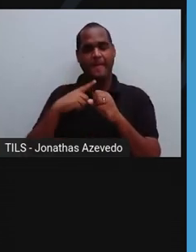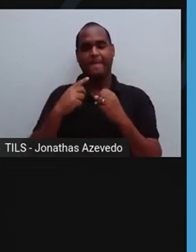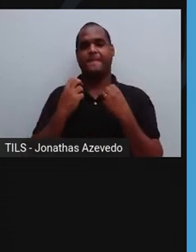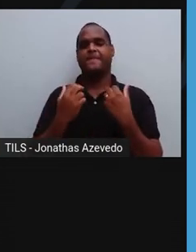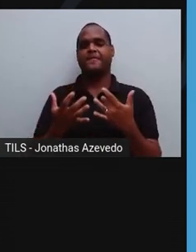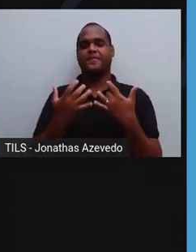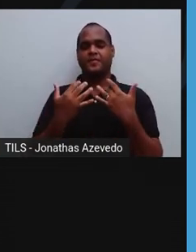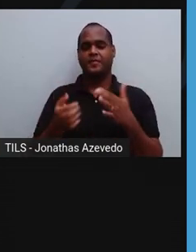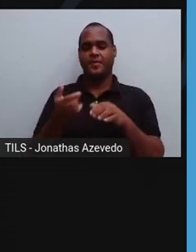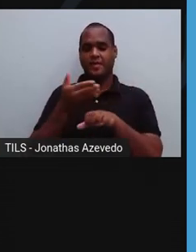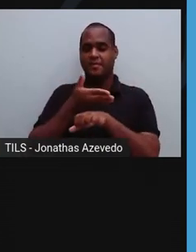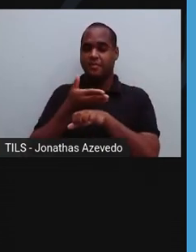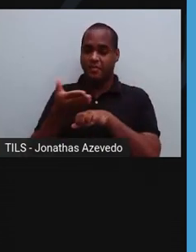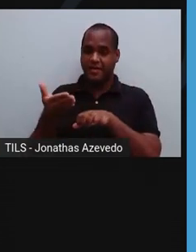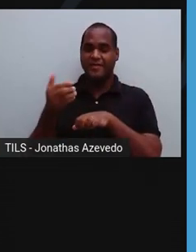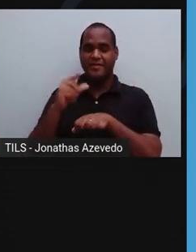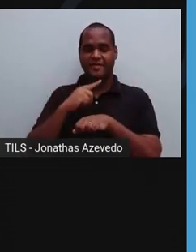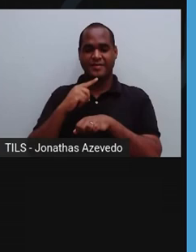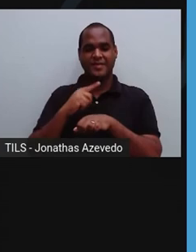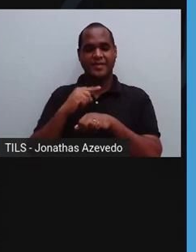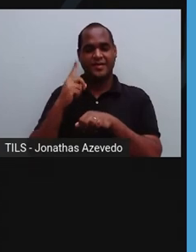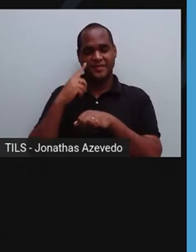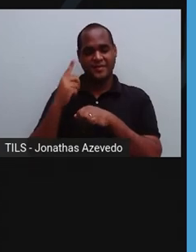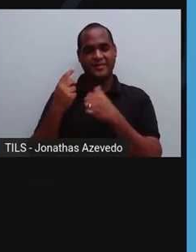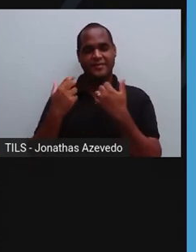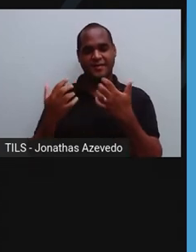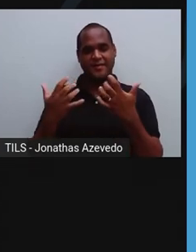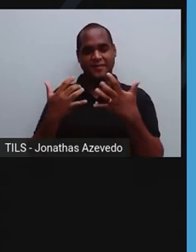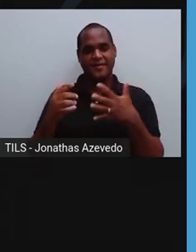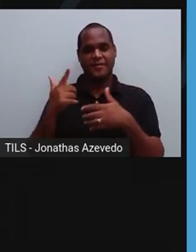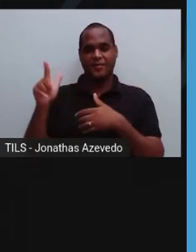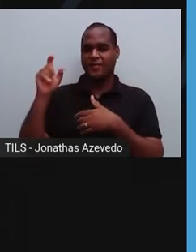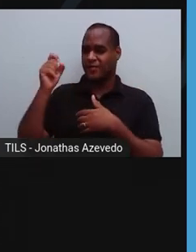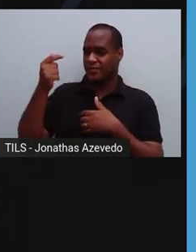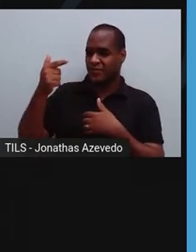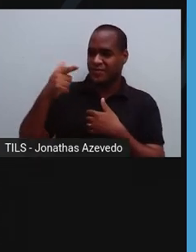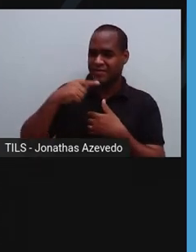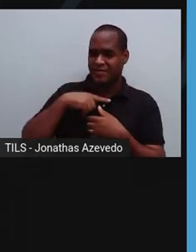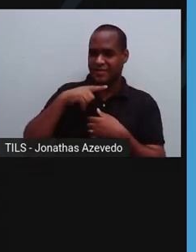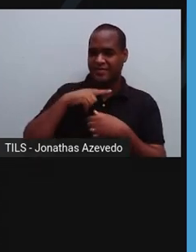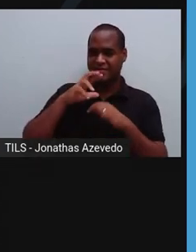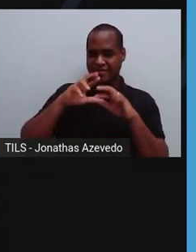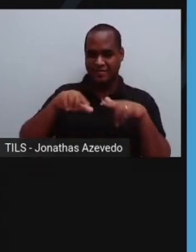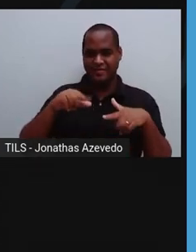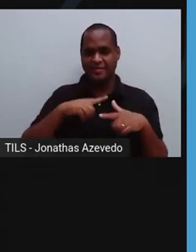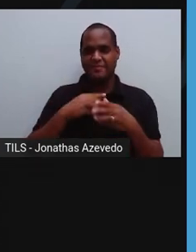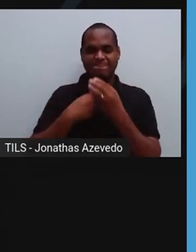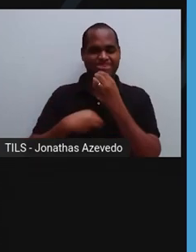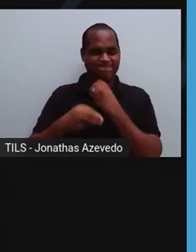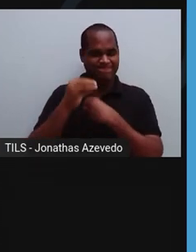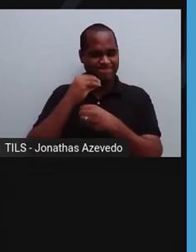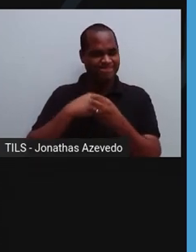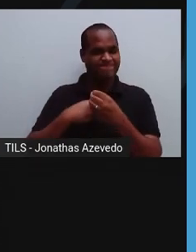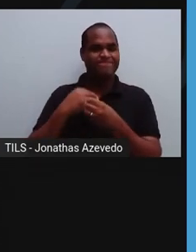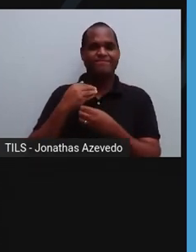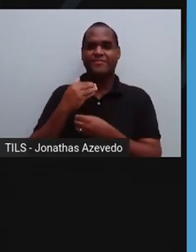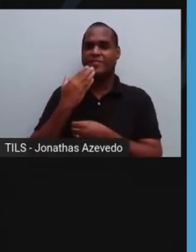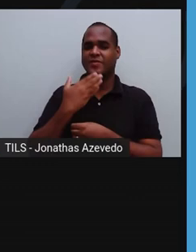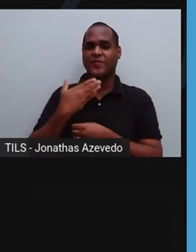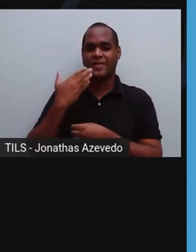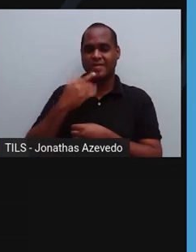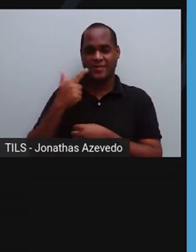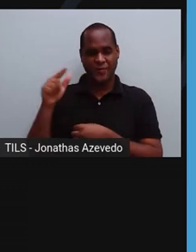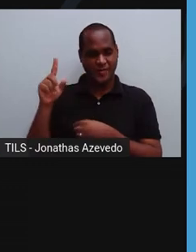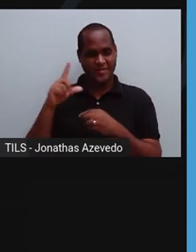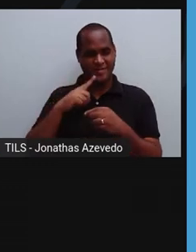são totalmente brancos porque são mantidos fora da luz. Os cogumelos enok têm um sabor bastante doce. O itlacoche Um